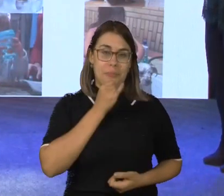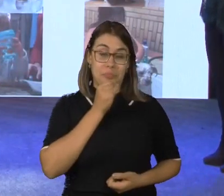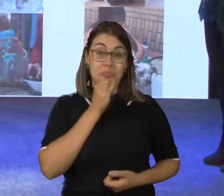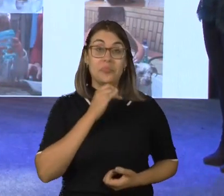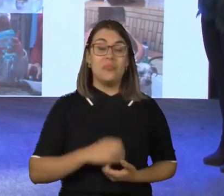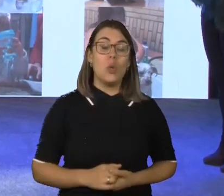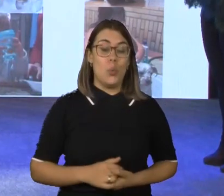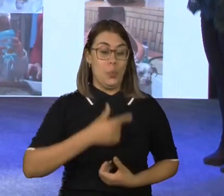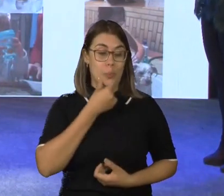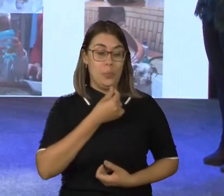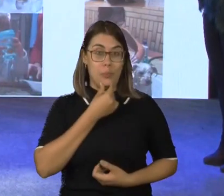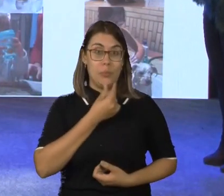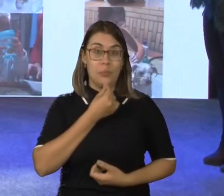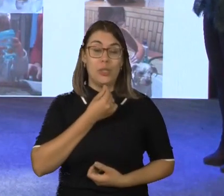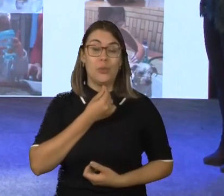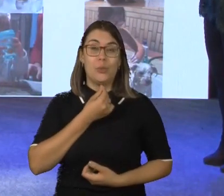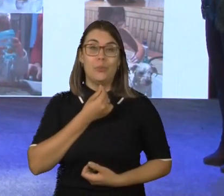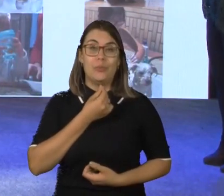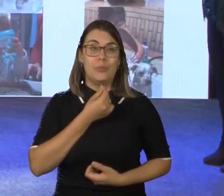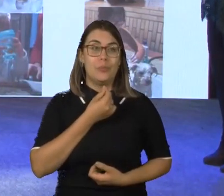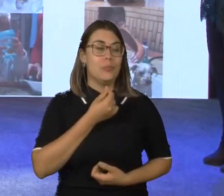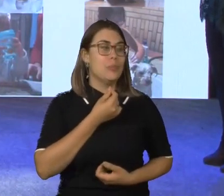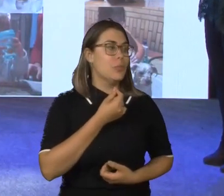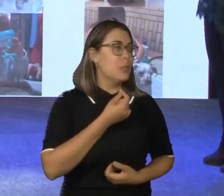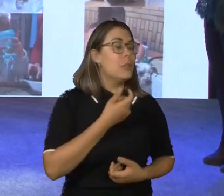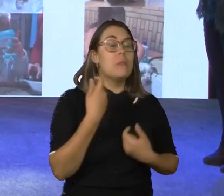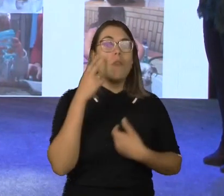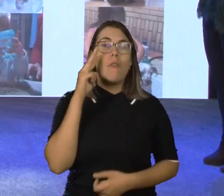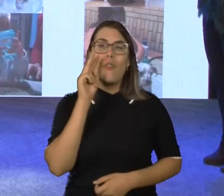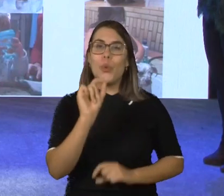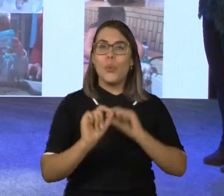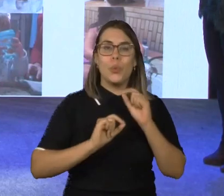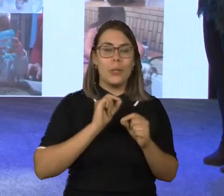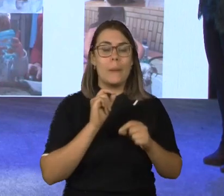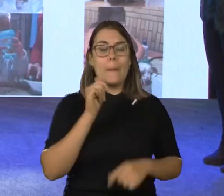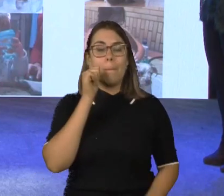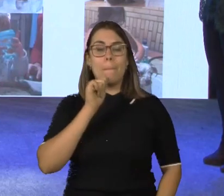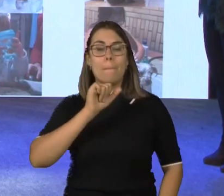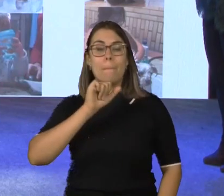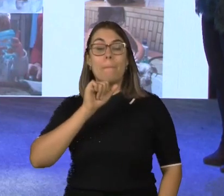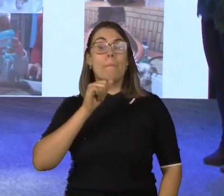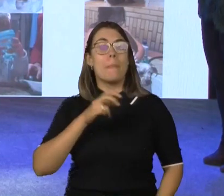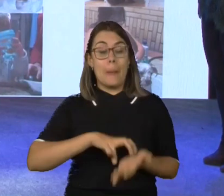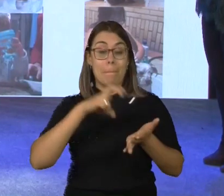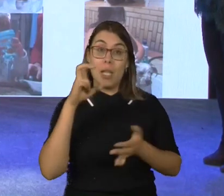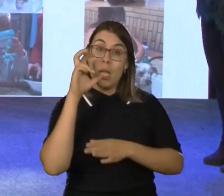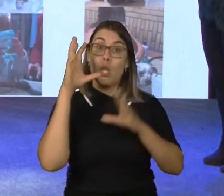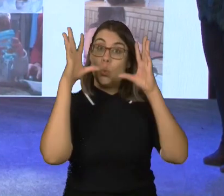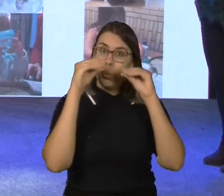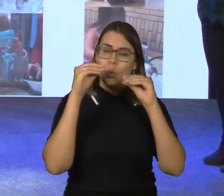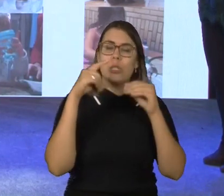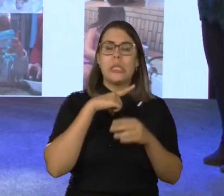um menino diante de um cartão, na verdade, onde está escrito manhã e noite, e existem algumas